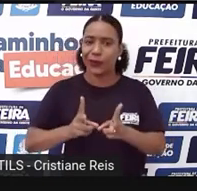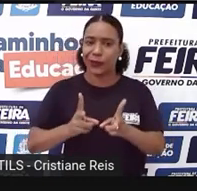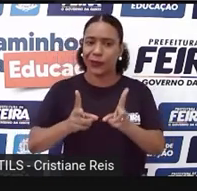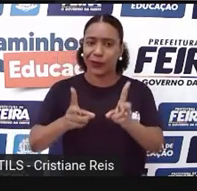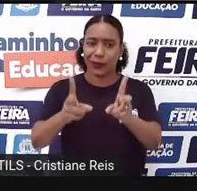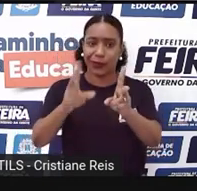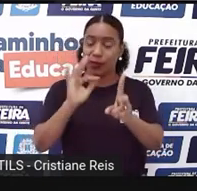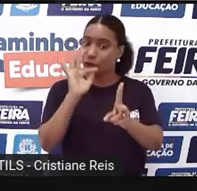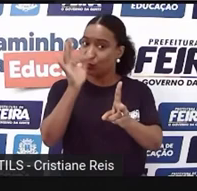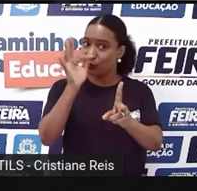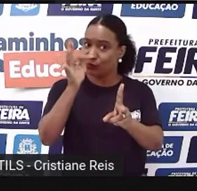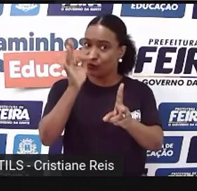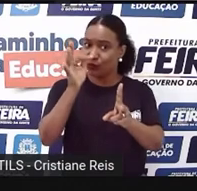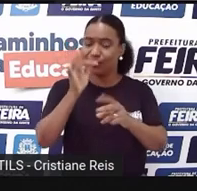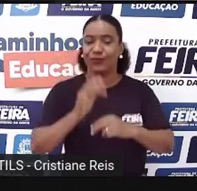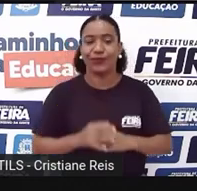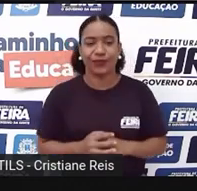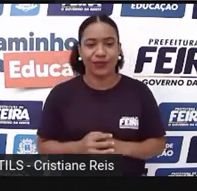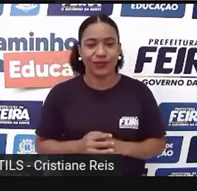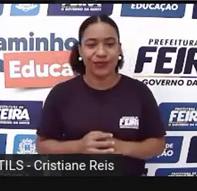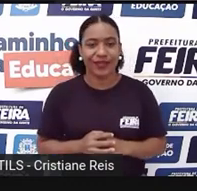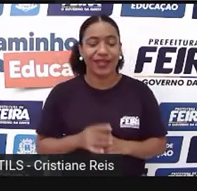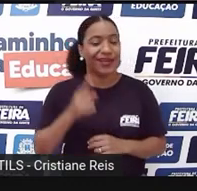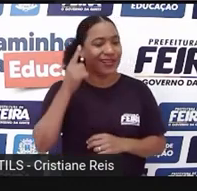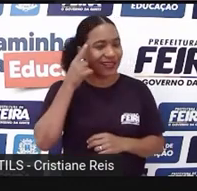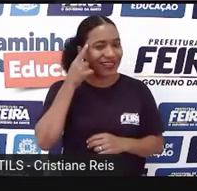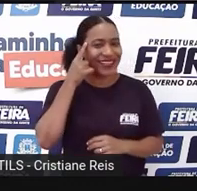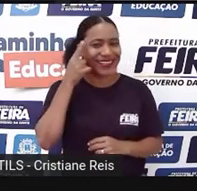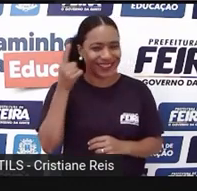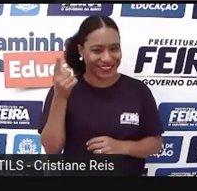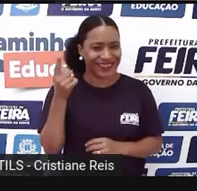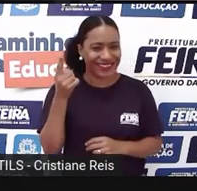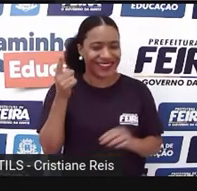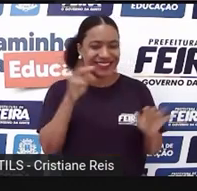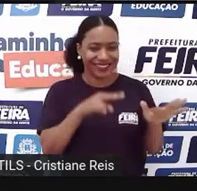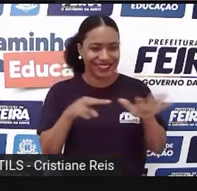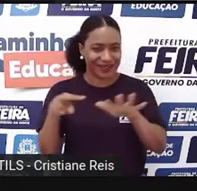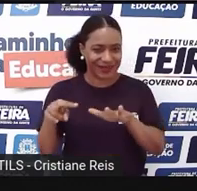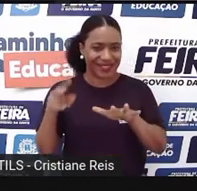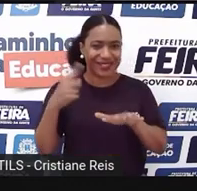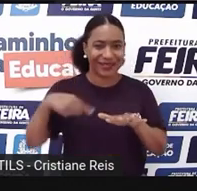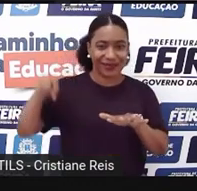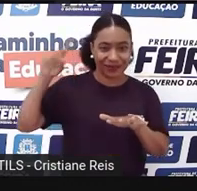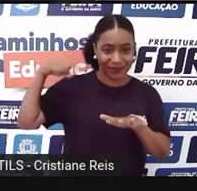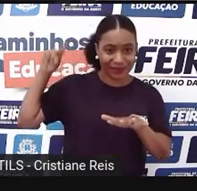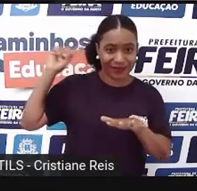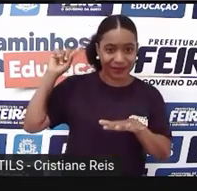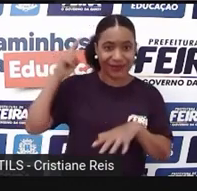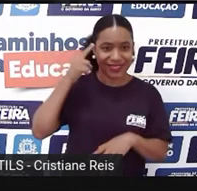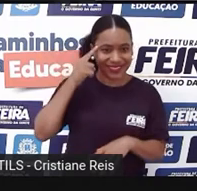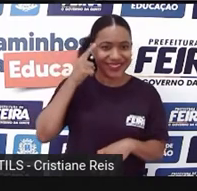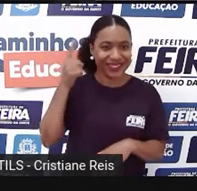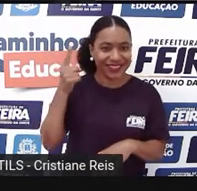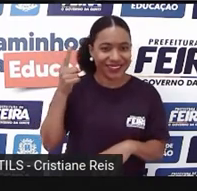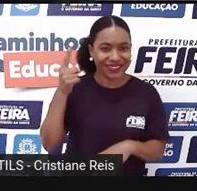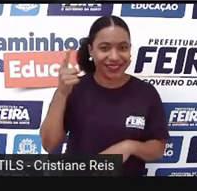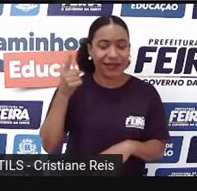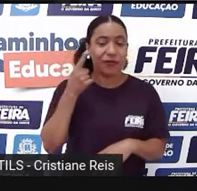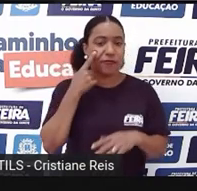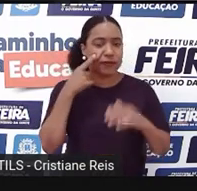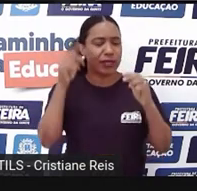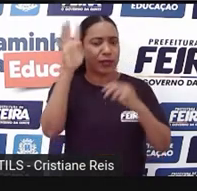Específico Do futuro Então relembremos Aqui os exemplos Da semana passada Vejam que eu coloco Aqui para vocês A